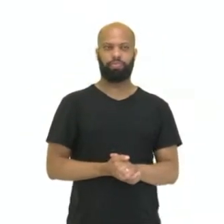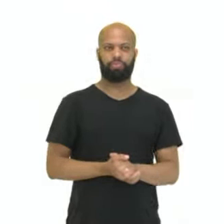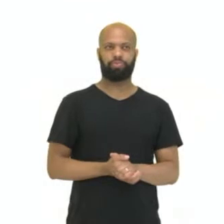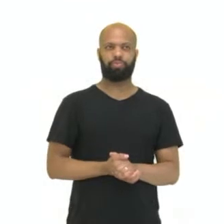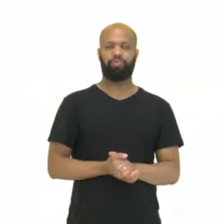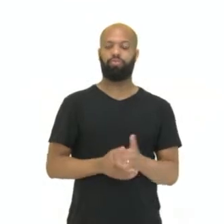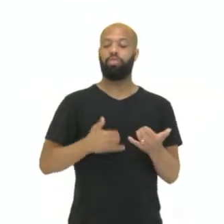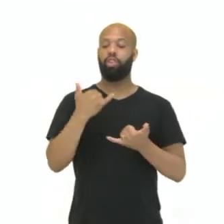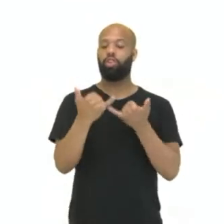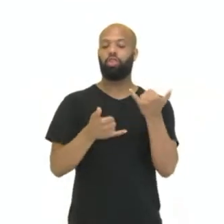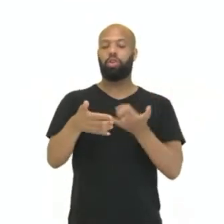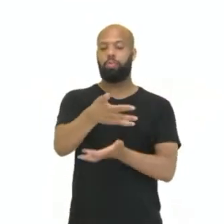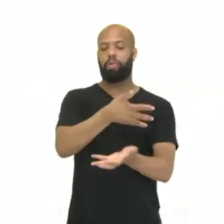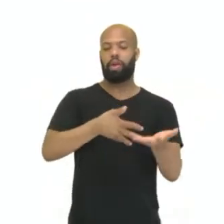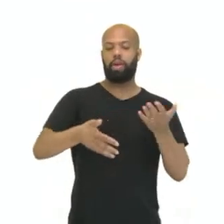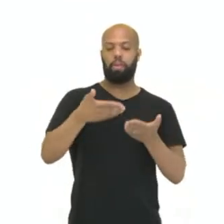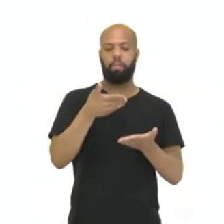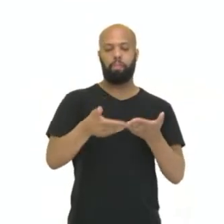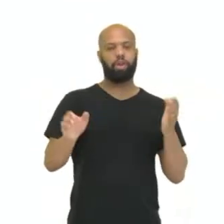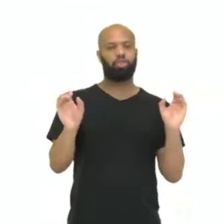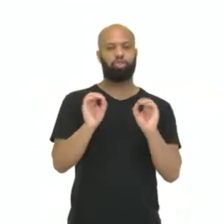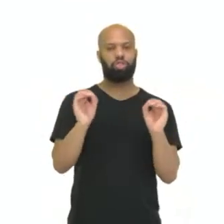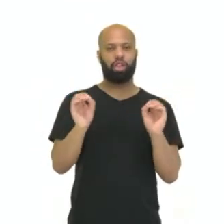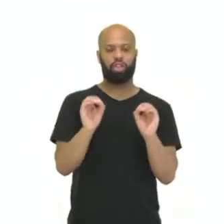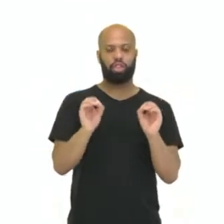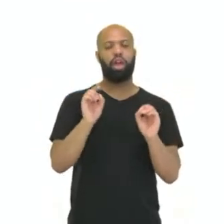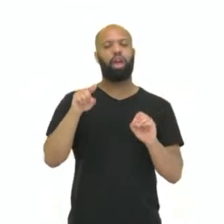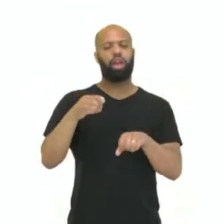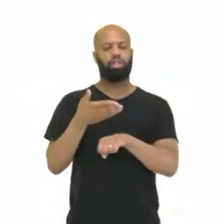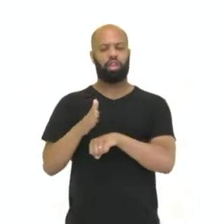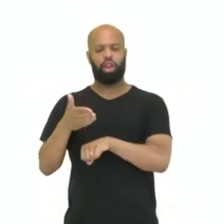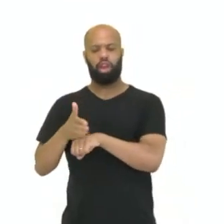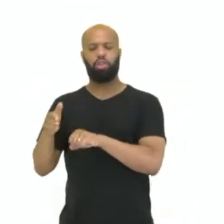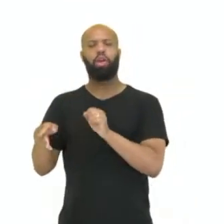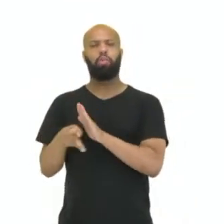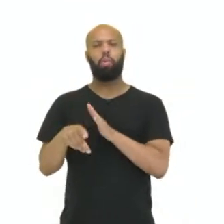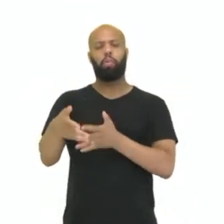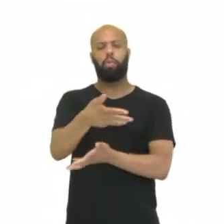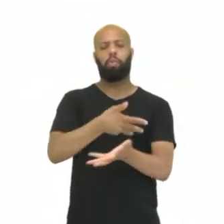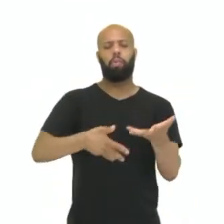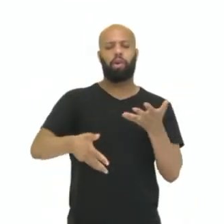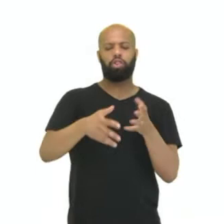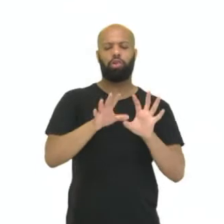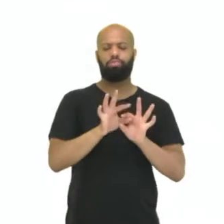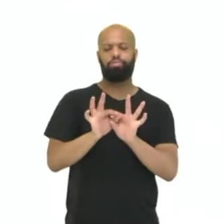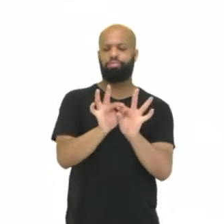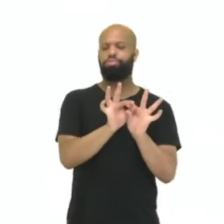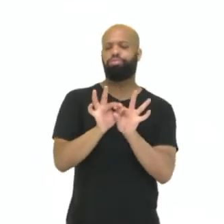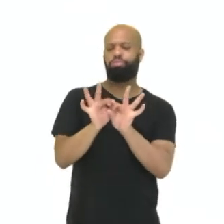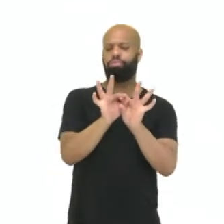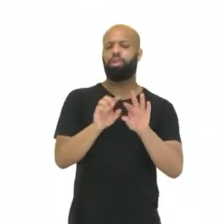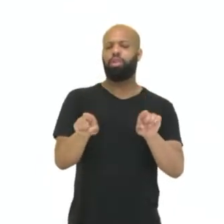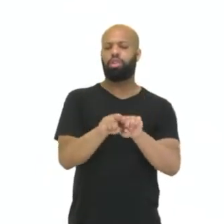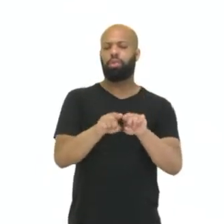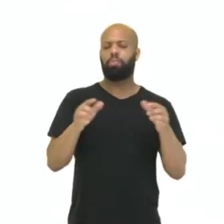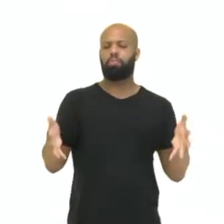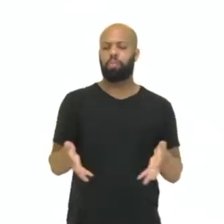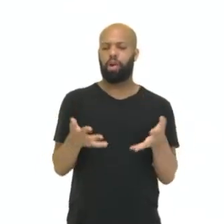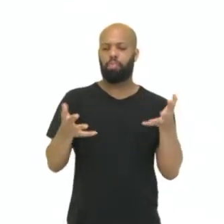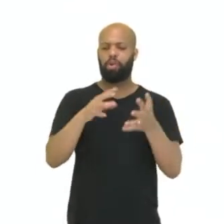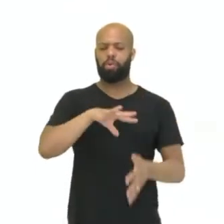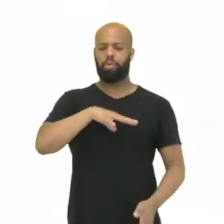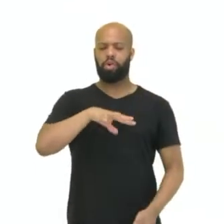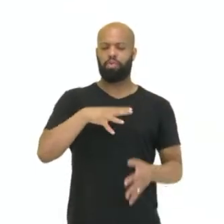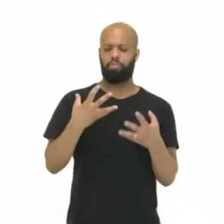Jogos cooperativos sem perdedores. São exercícios para compartilhar, unir pessoas, despertar a coragem para